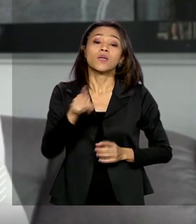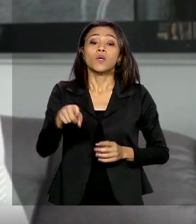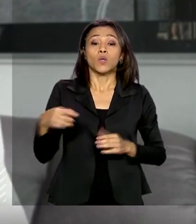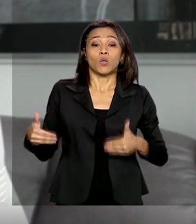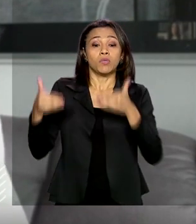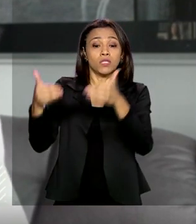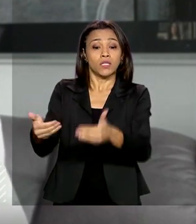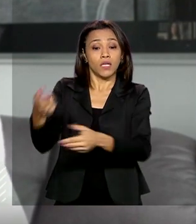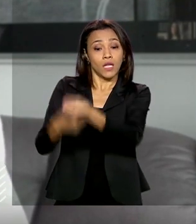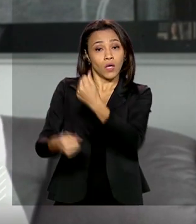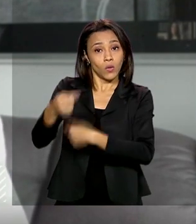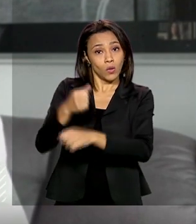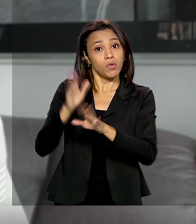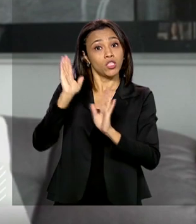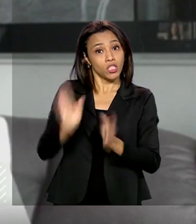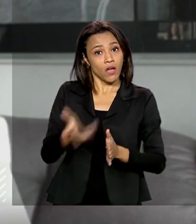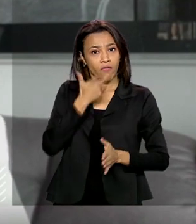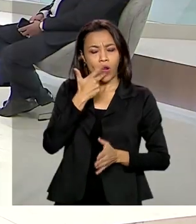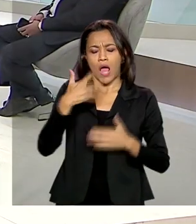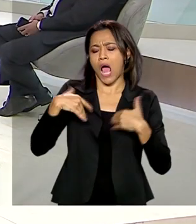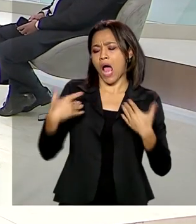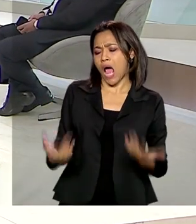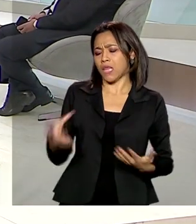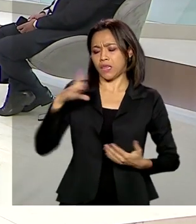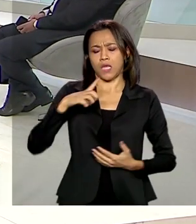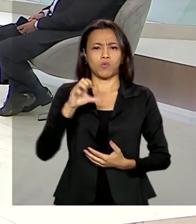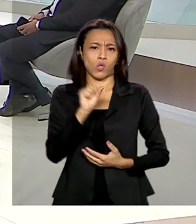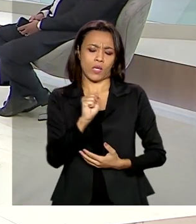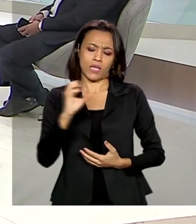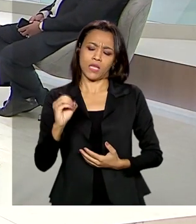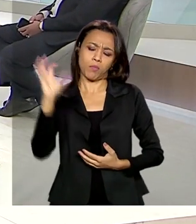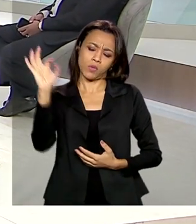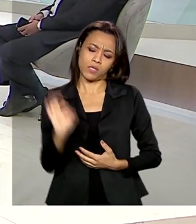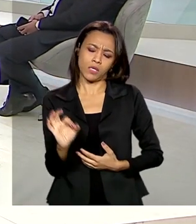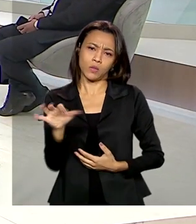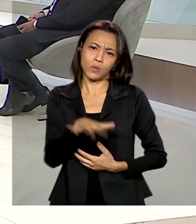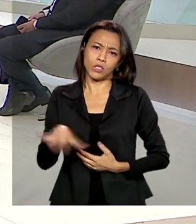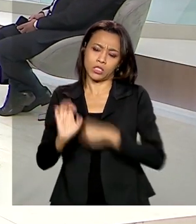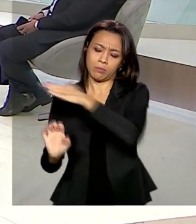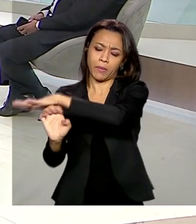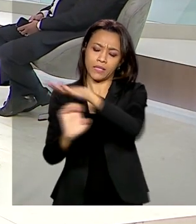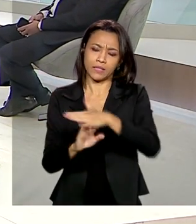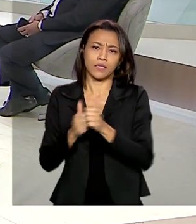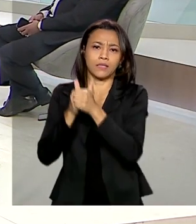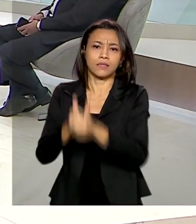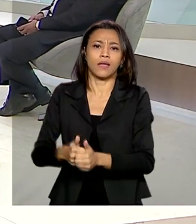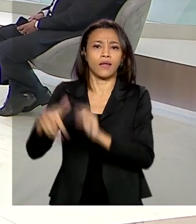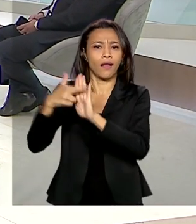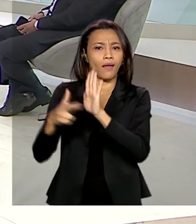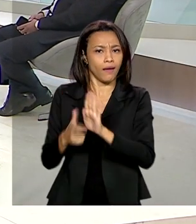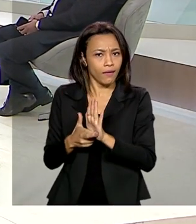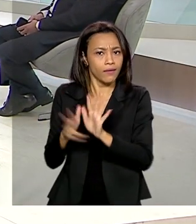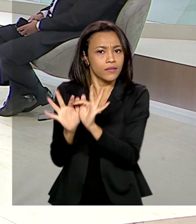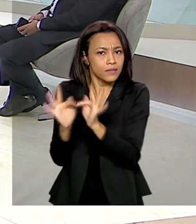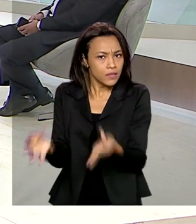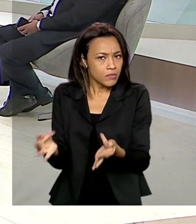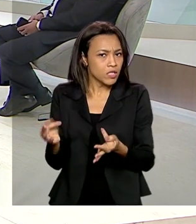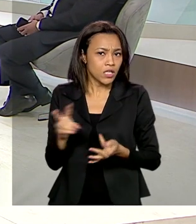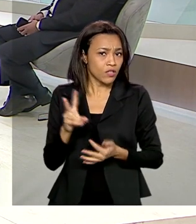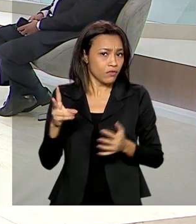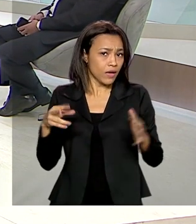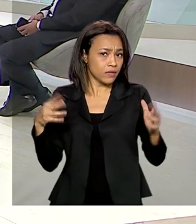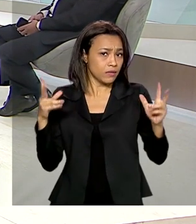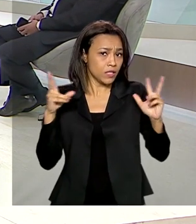da Economia já argumentou o seguinte também. Ah, mas nós temos 80% de empresas que estão no simples e também no meio que não vão recolher dessa forma.